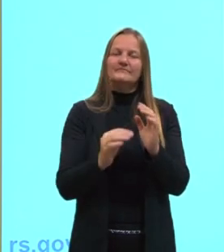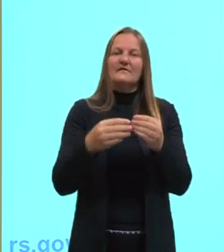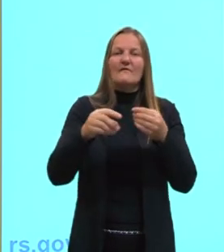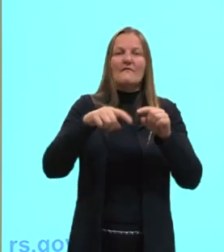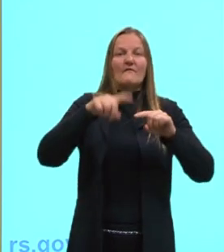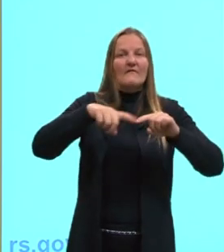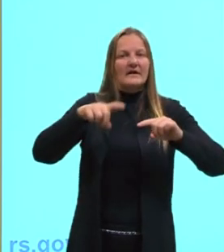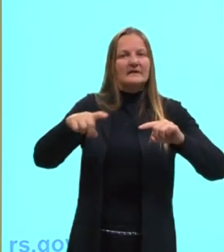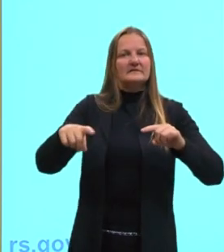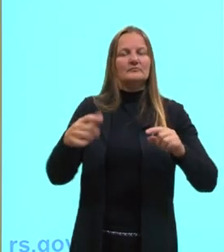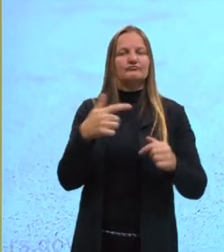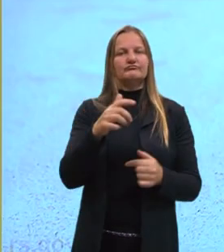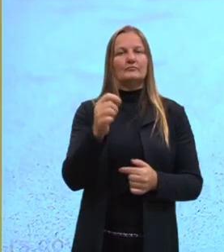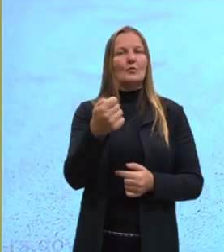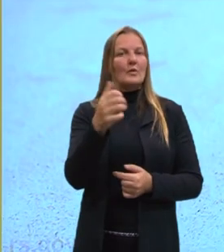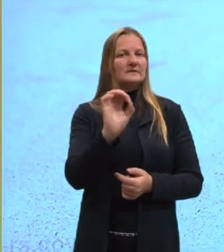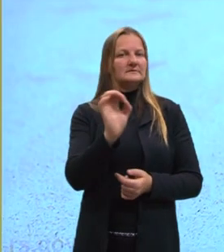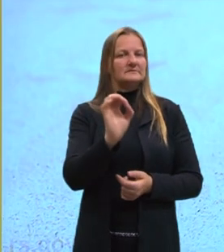uma variação.